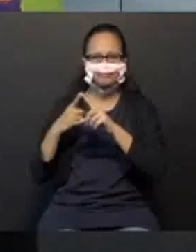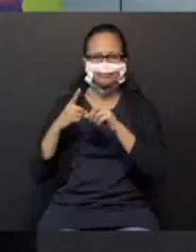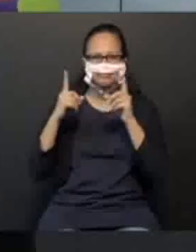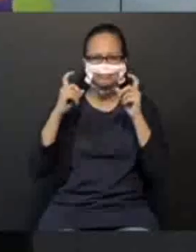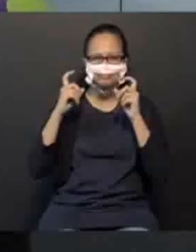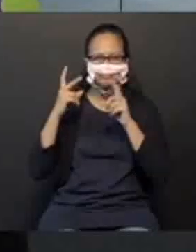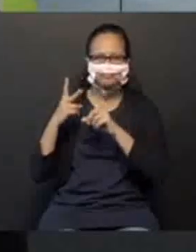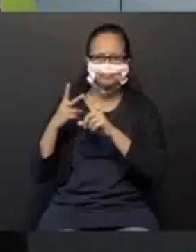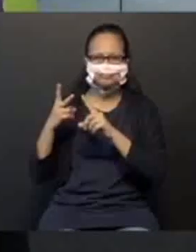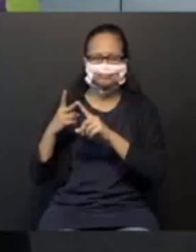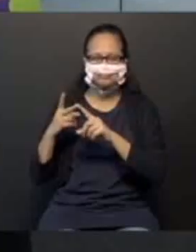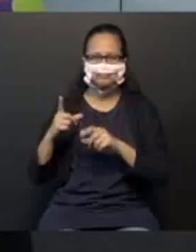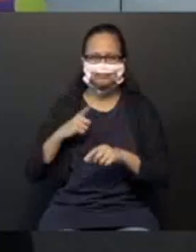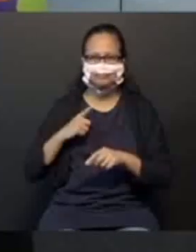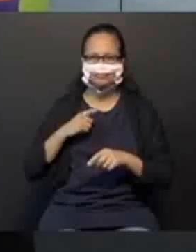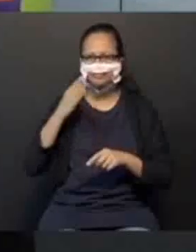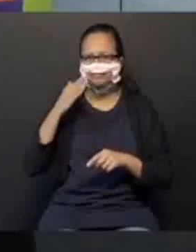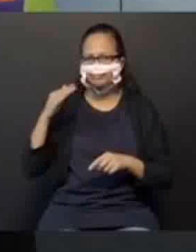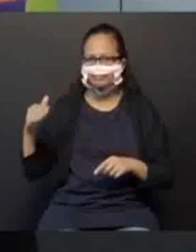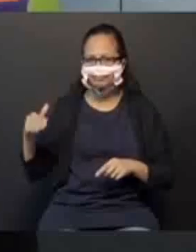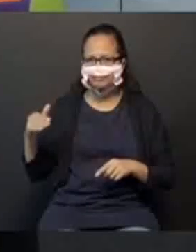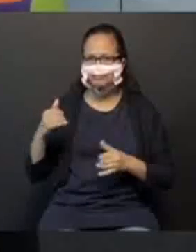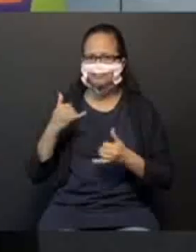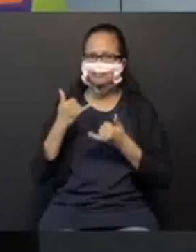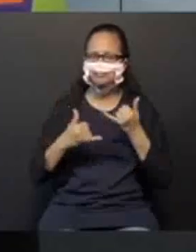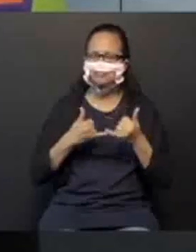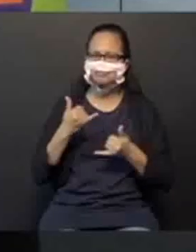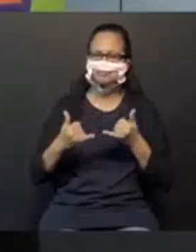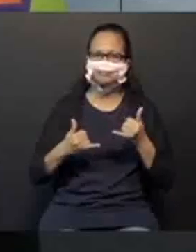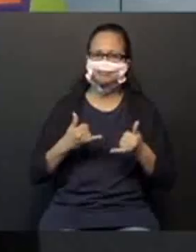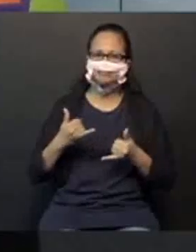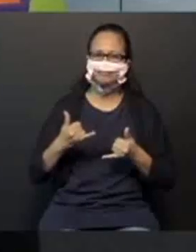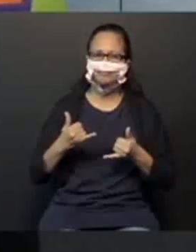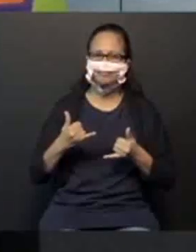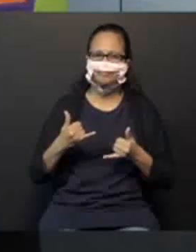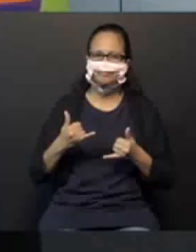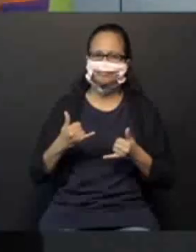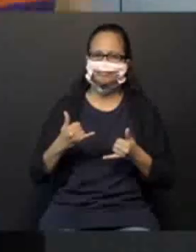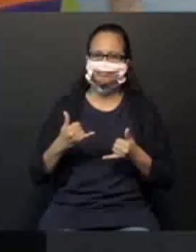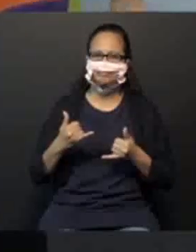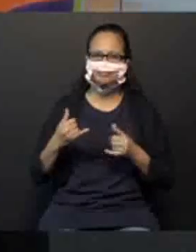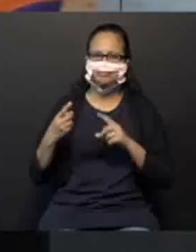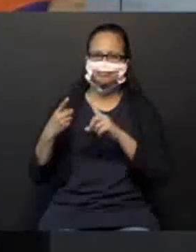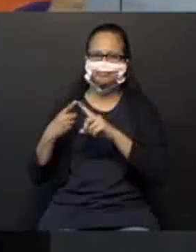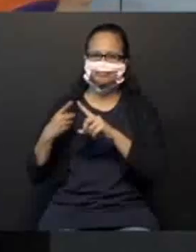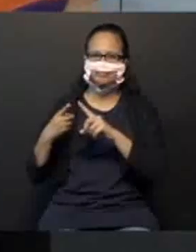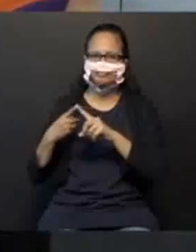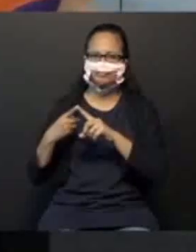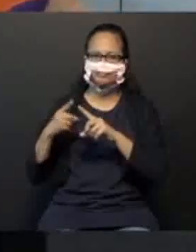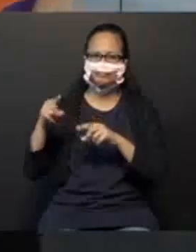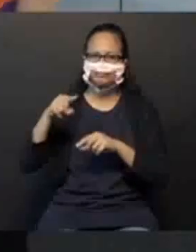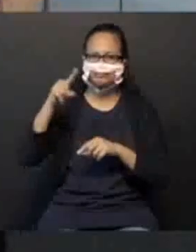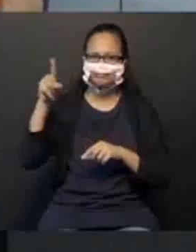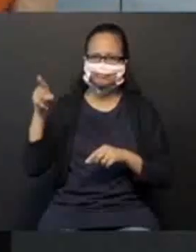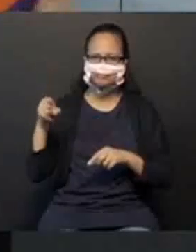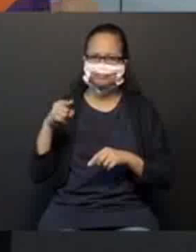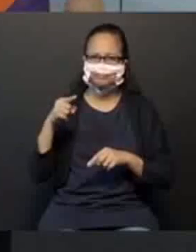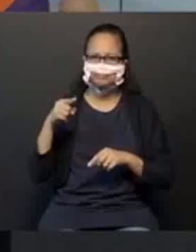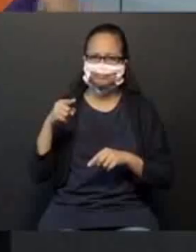São crianças e elas estão brincando. Na foto número 1, contorne o olho